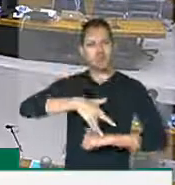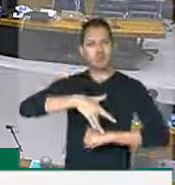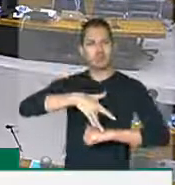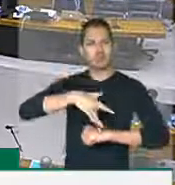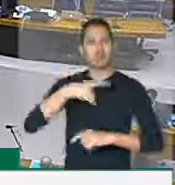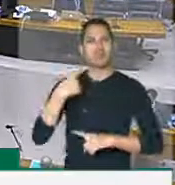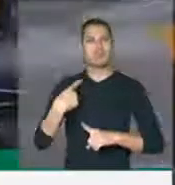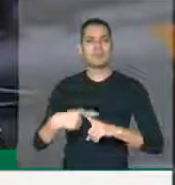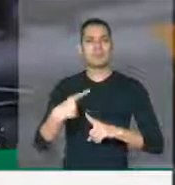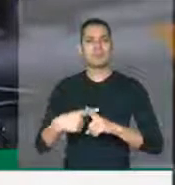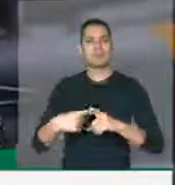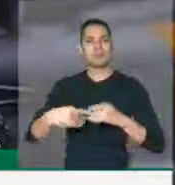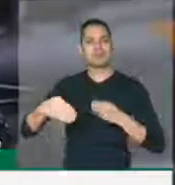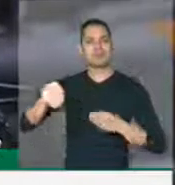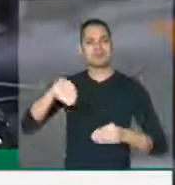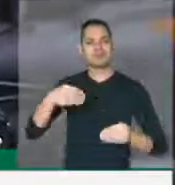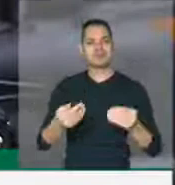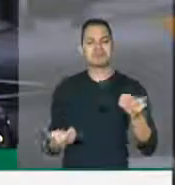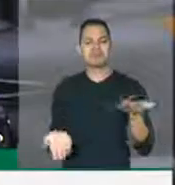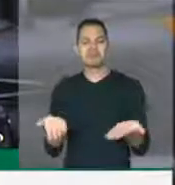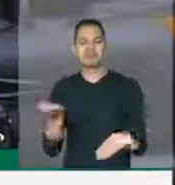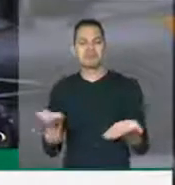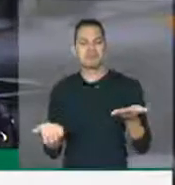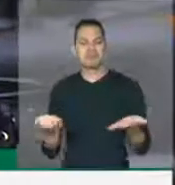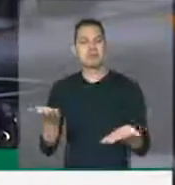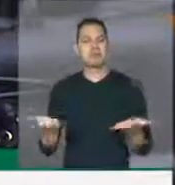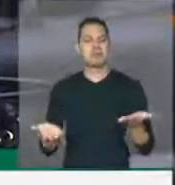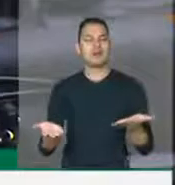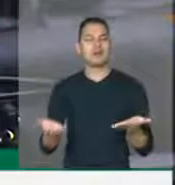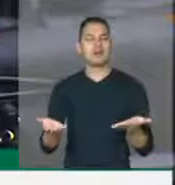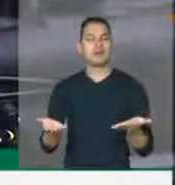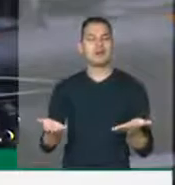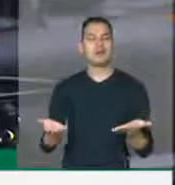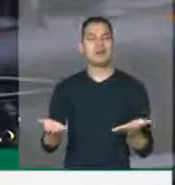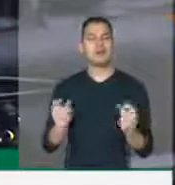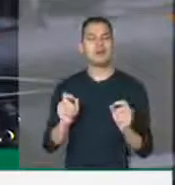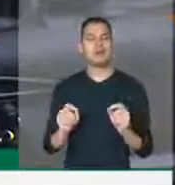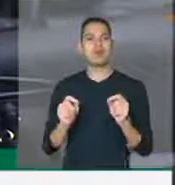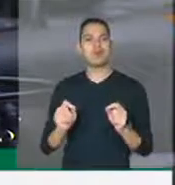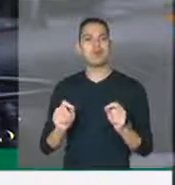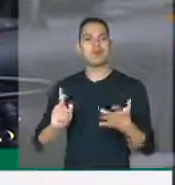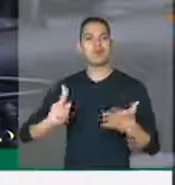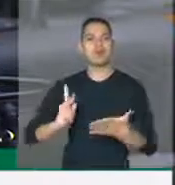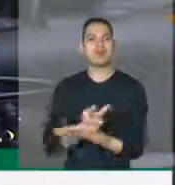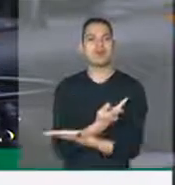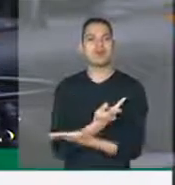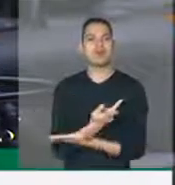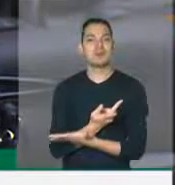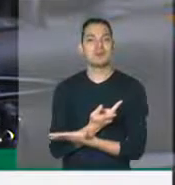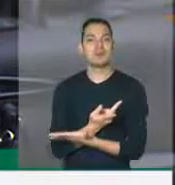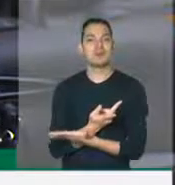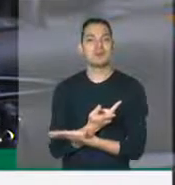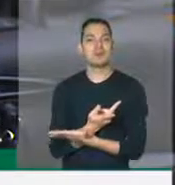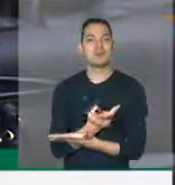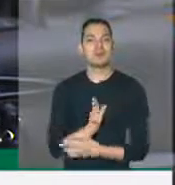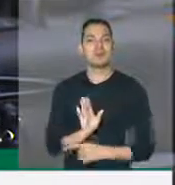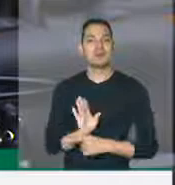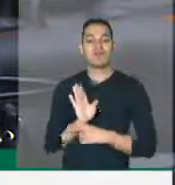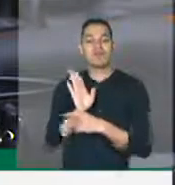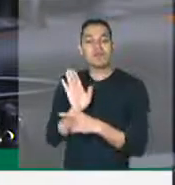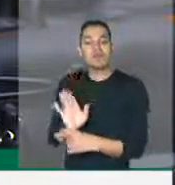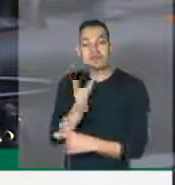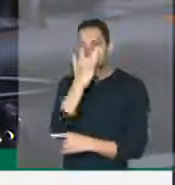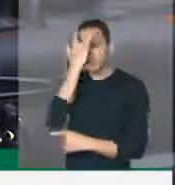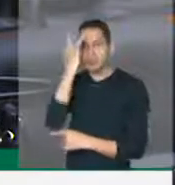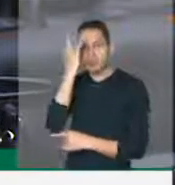flexibiliza, na verdade, situações que vão claramente beneficiar o